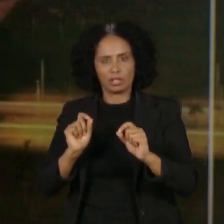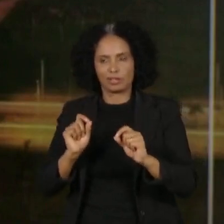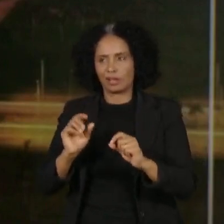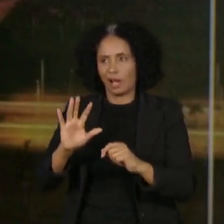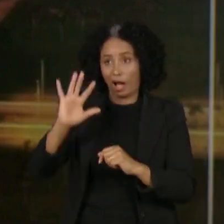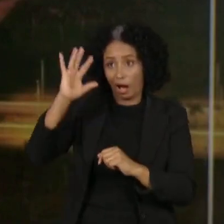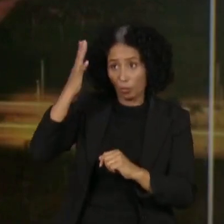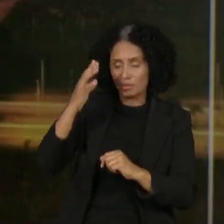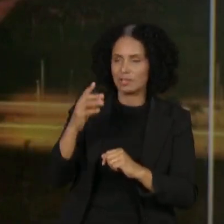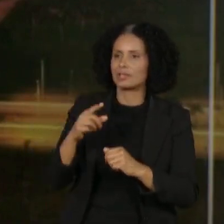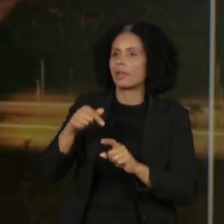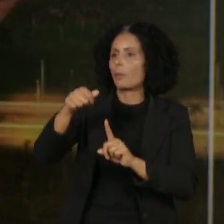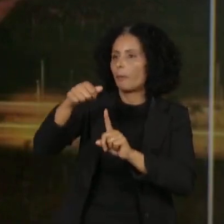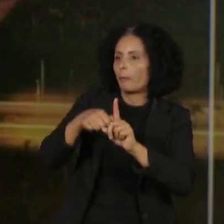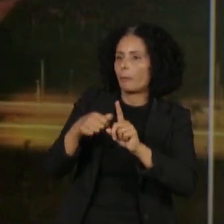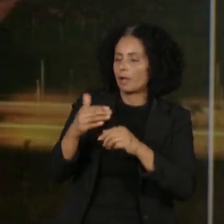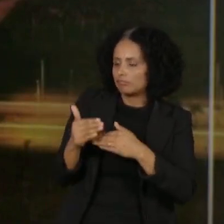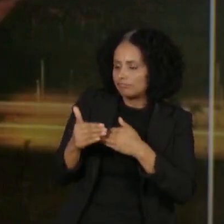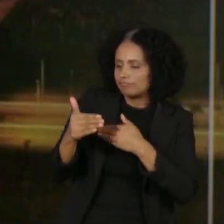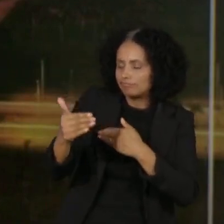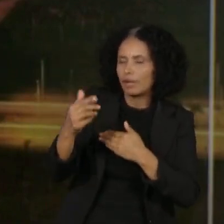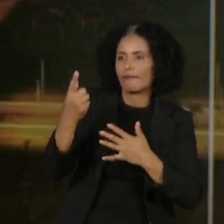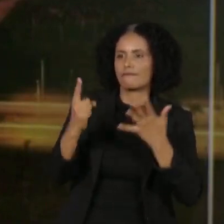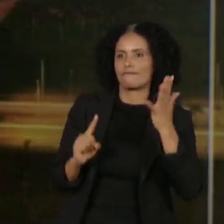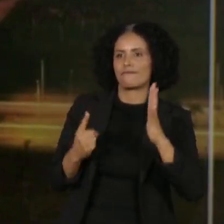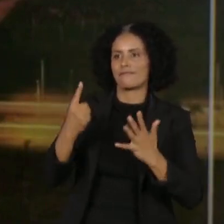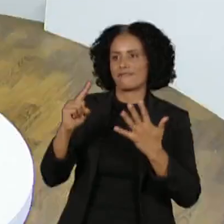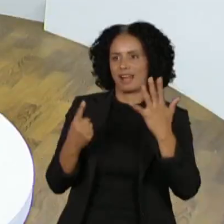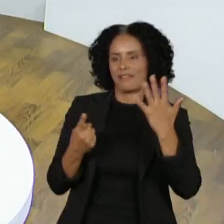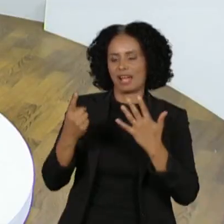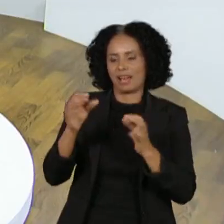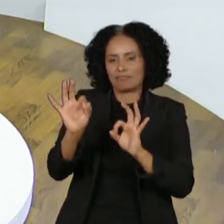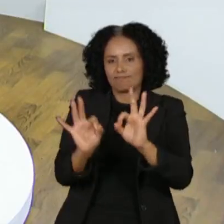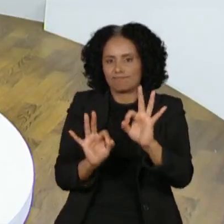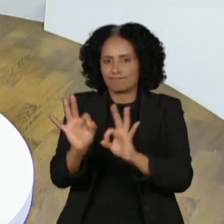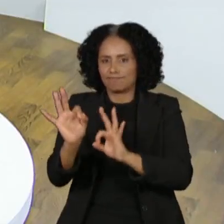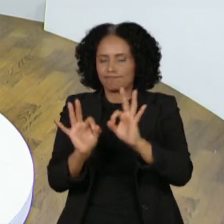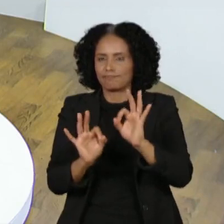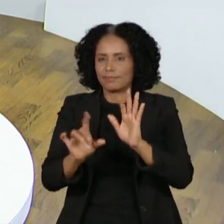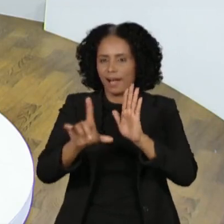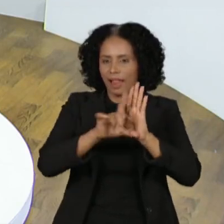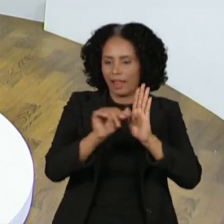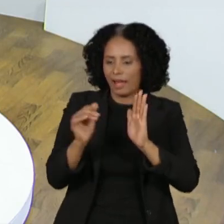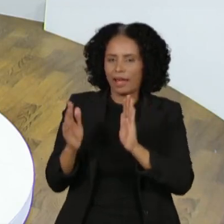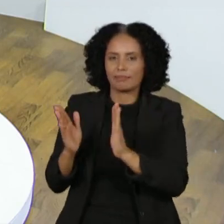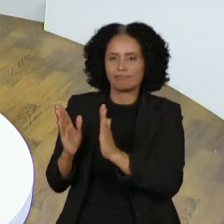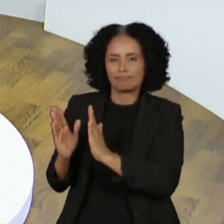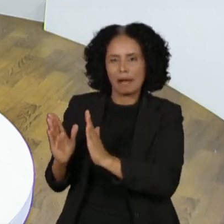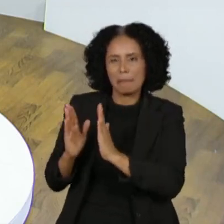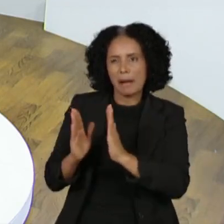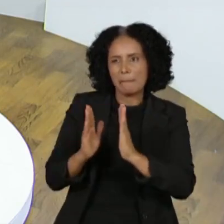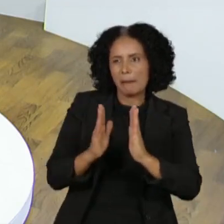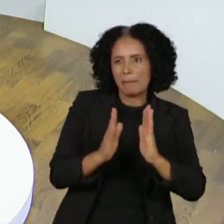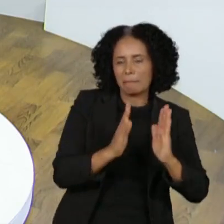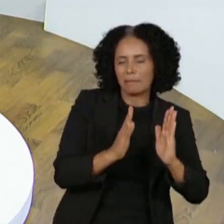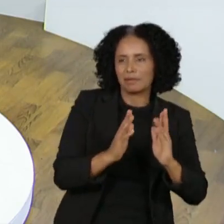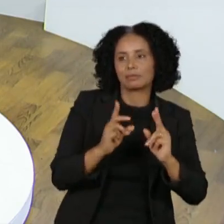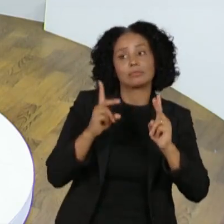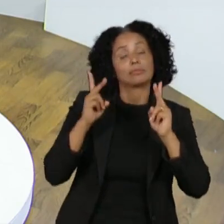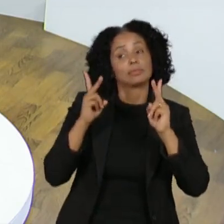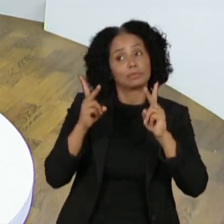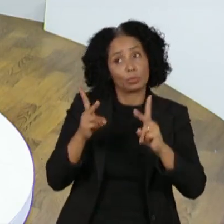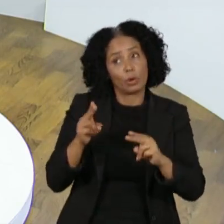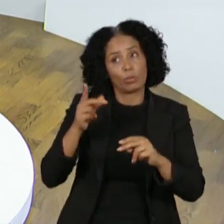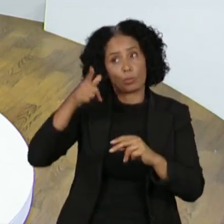a partir de fevereiro, querendo ter uma postura beligerante, como inclusive, infelizmente, alguns tiveram no dia de ontem,